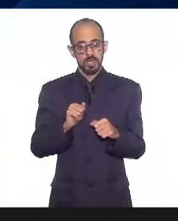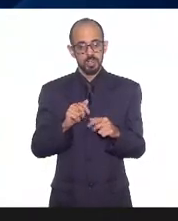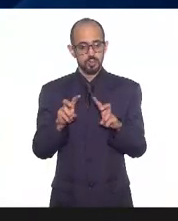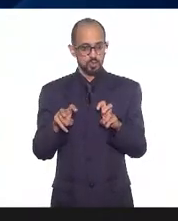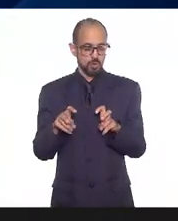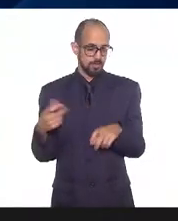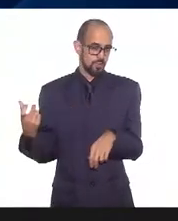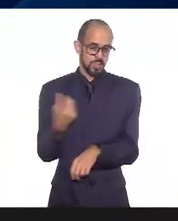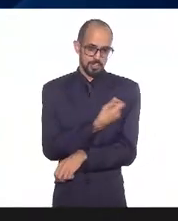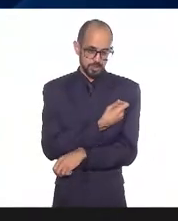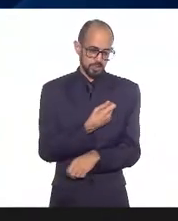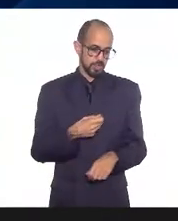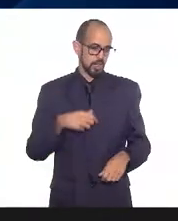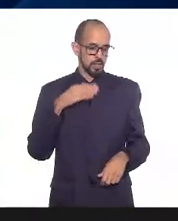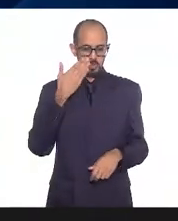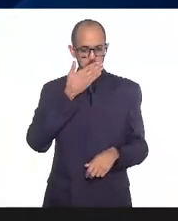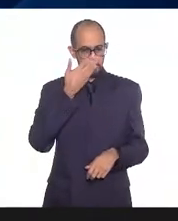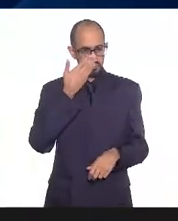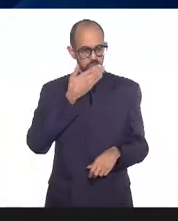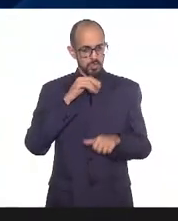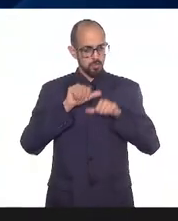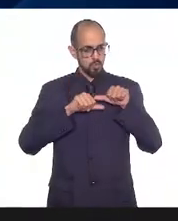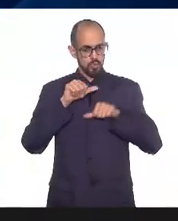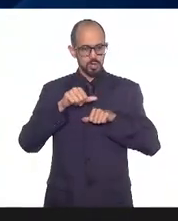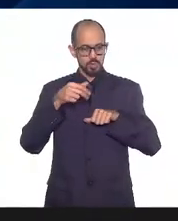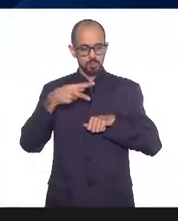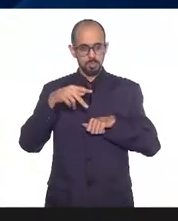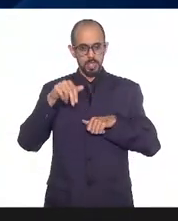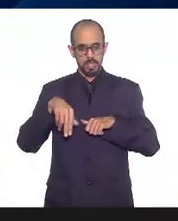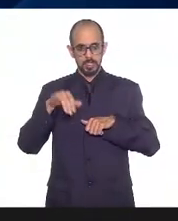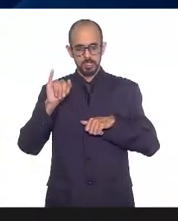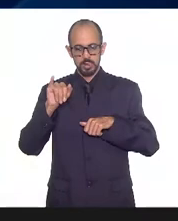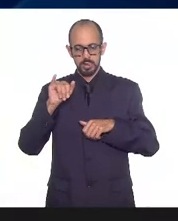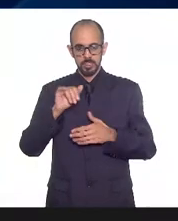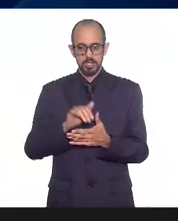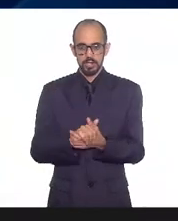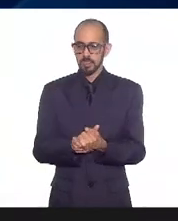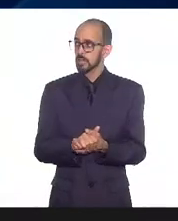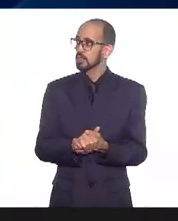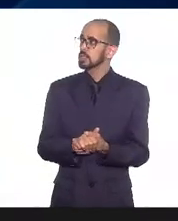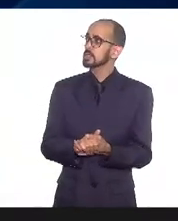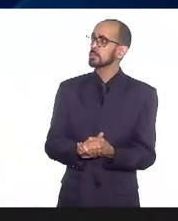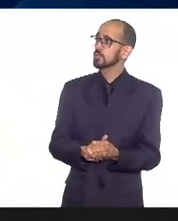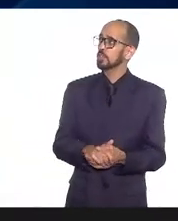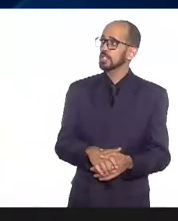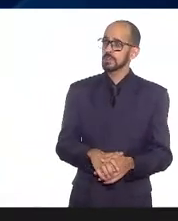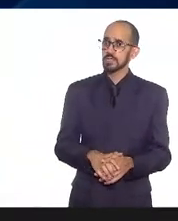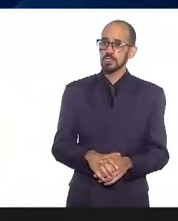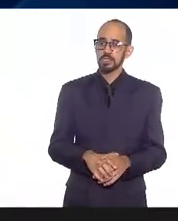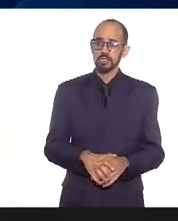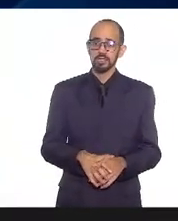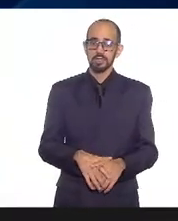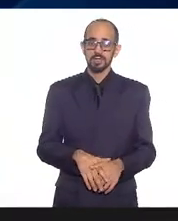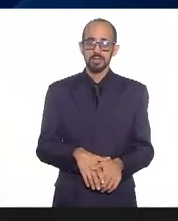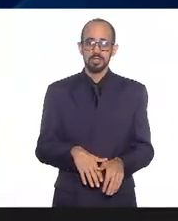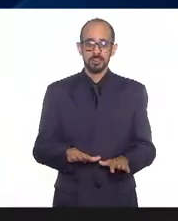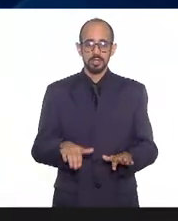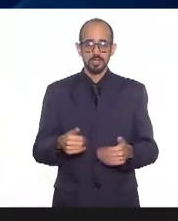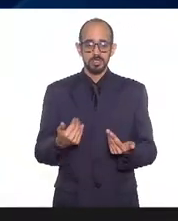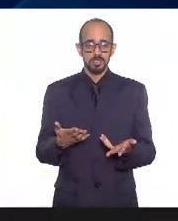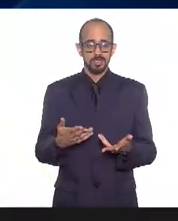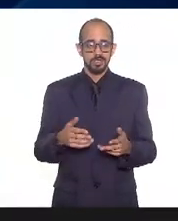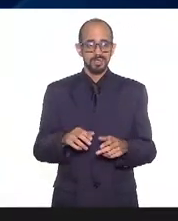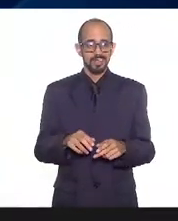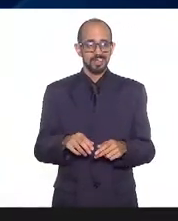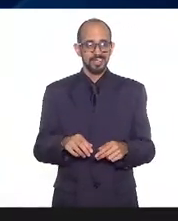vi a mudança no PNI até então a gente está ali no grupo dos industriários e é o pessoal que está exatamente